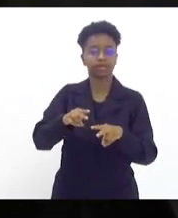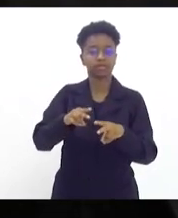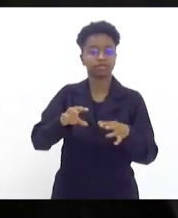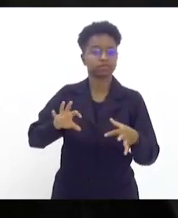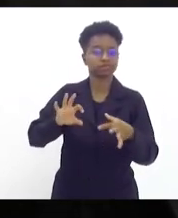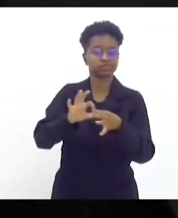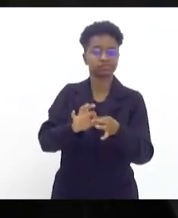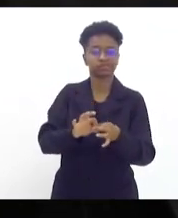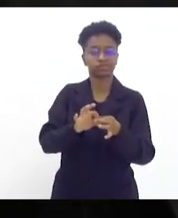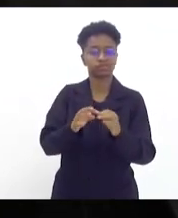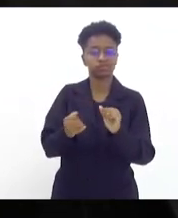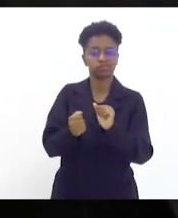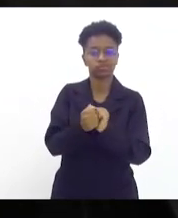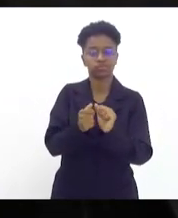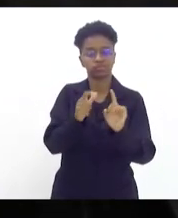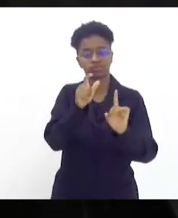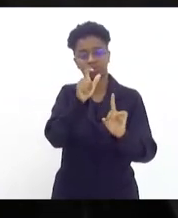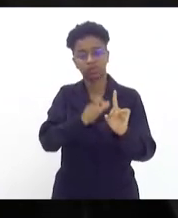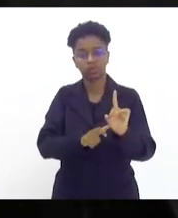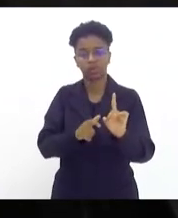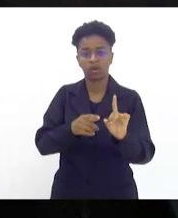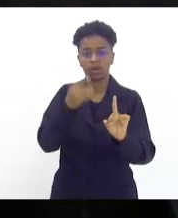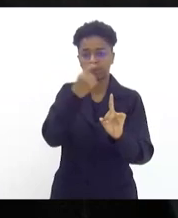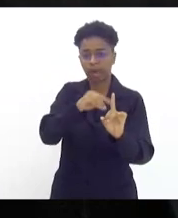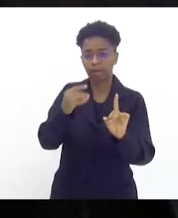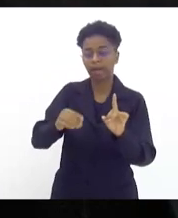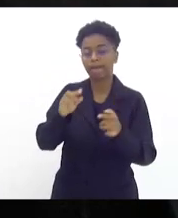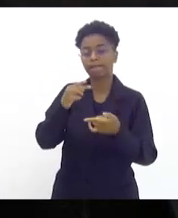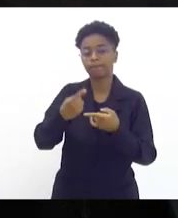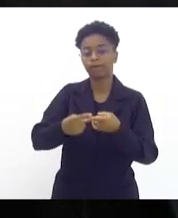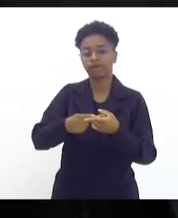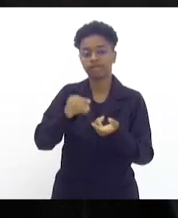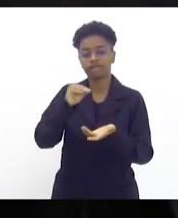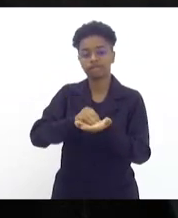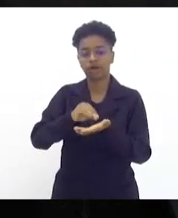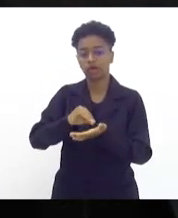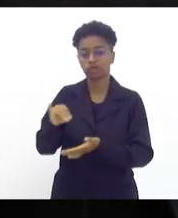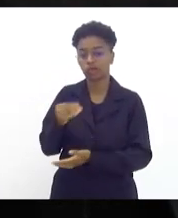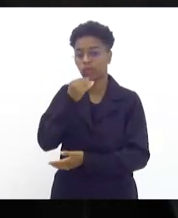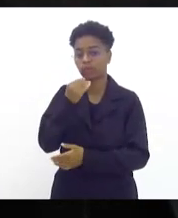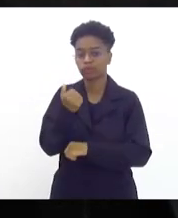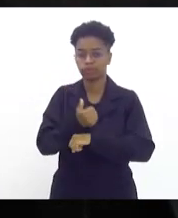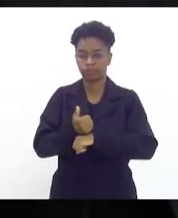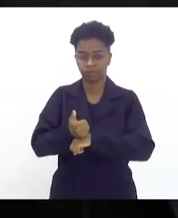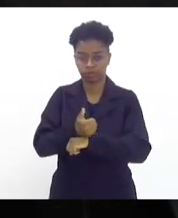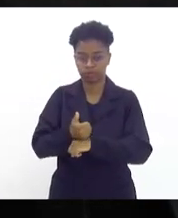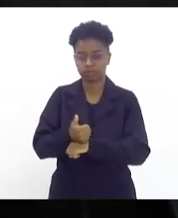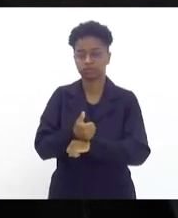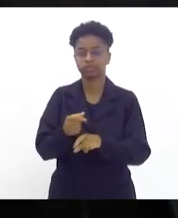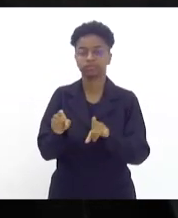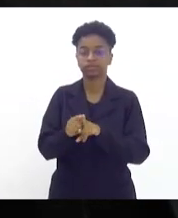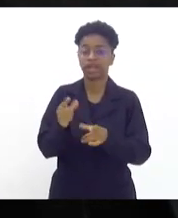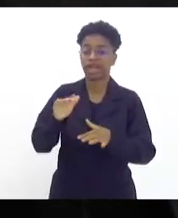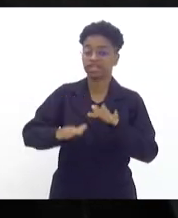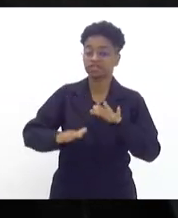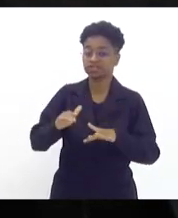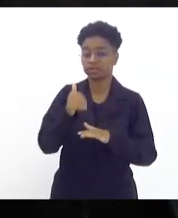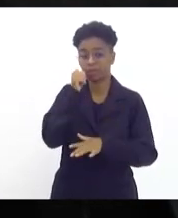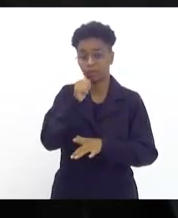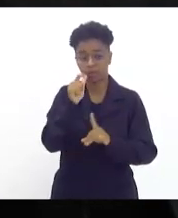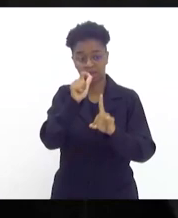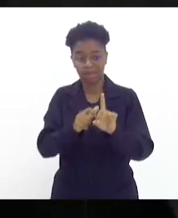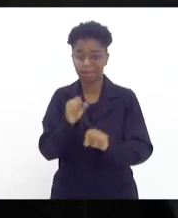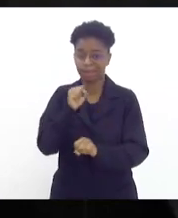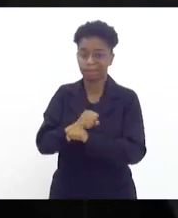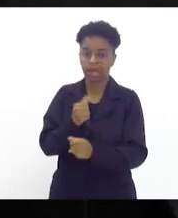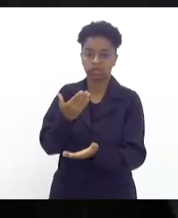agressor pela falta de oportunidade profissional muitas das vezes essa mulher deixa de